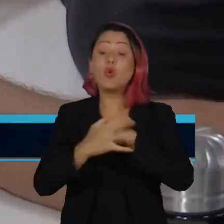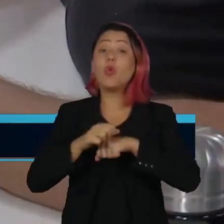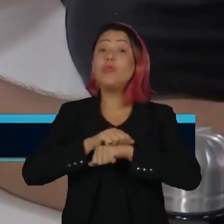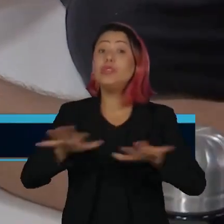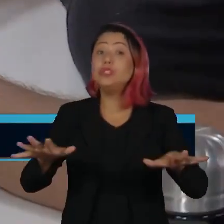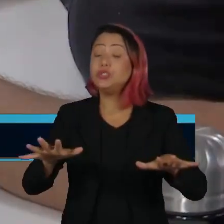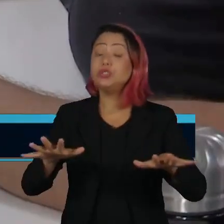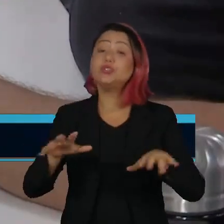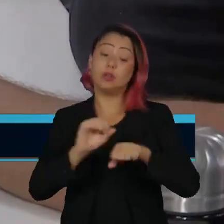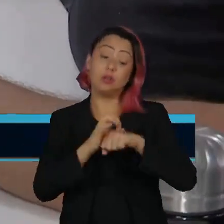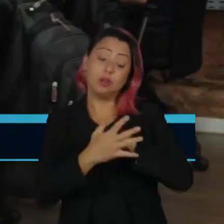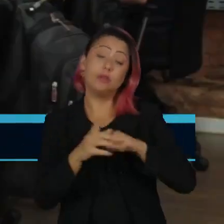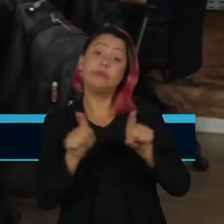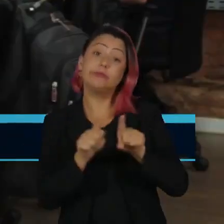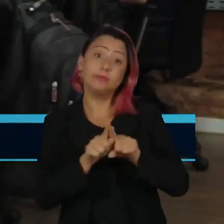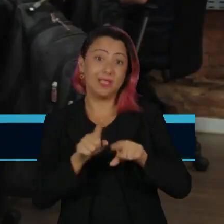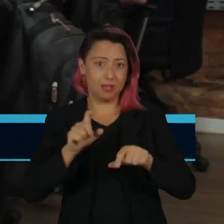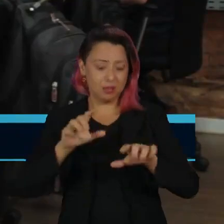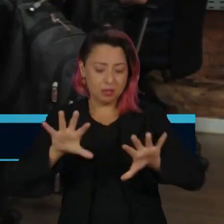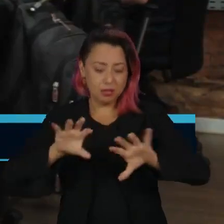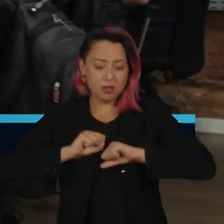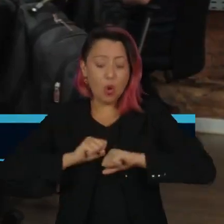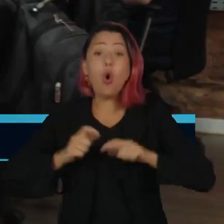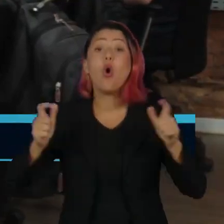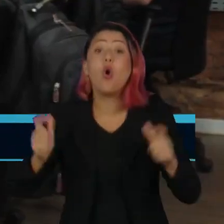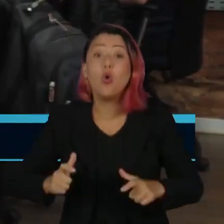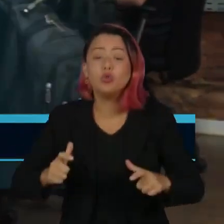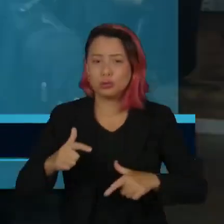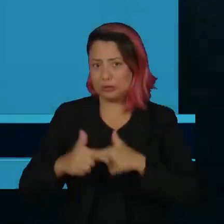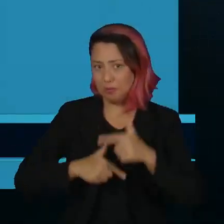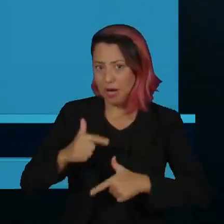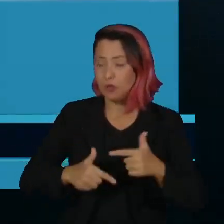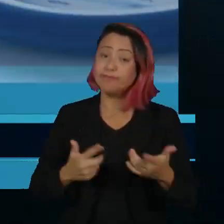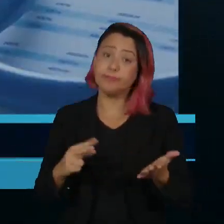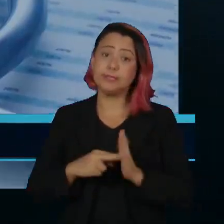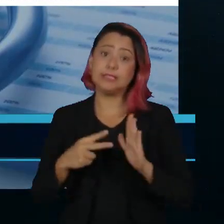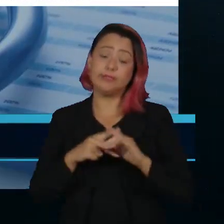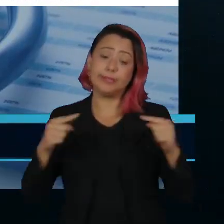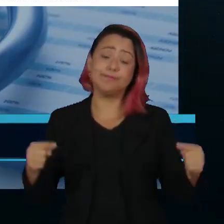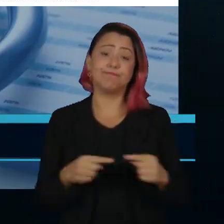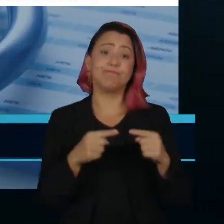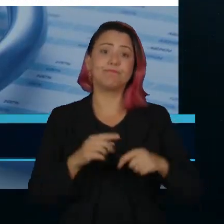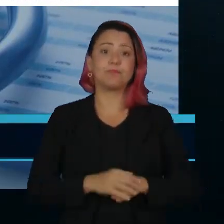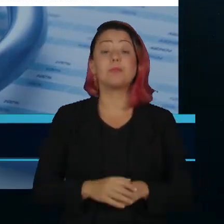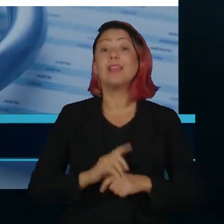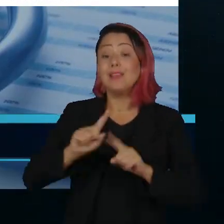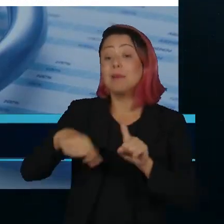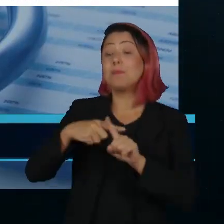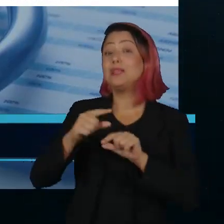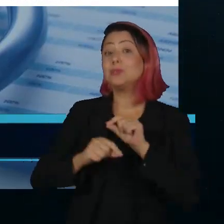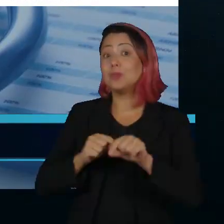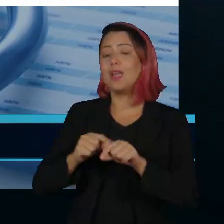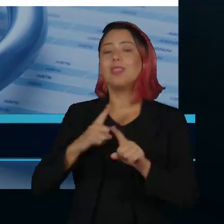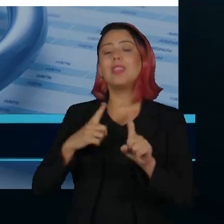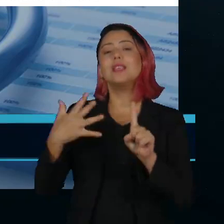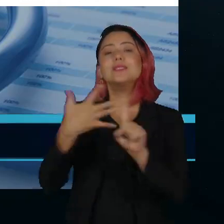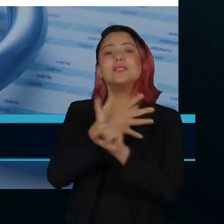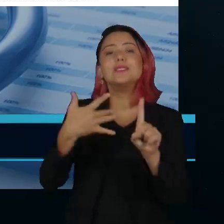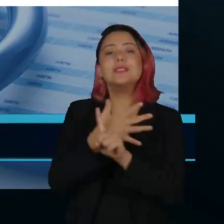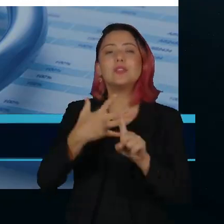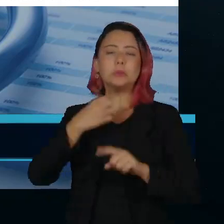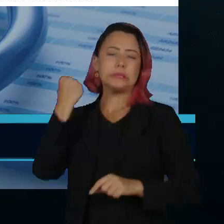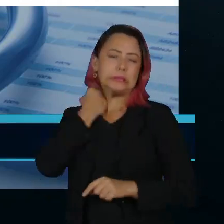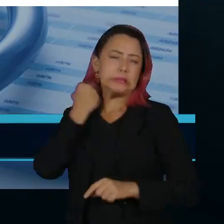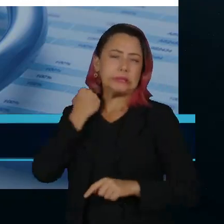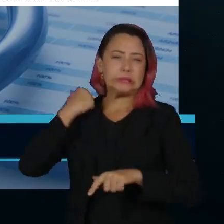caso o vírus tenha sido contraído no ambiente corporativo. Entre as novidades também está o burnout, a síndrome do esgotamento profissional.